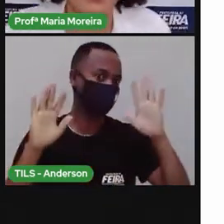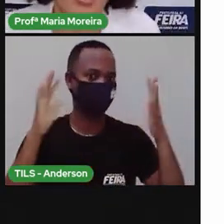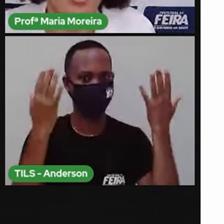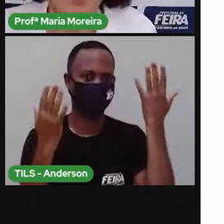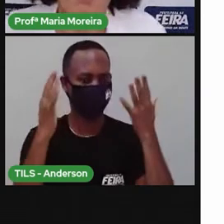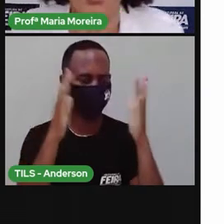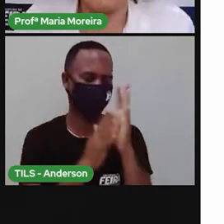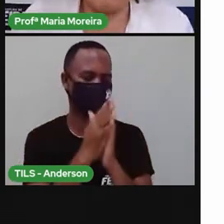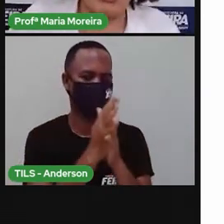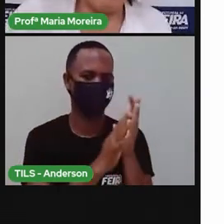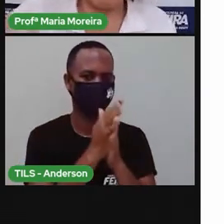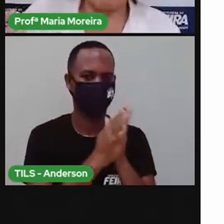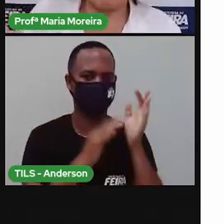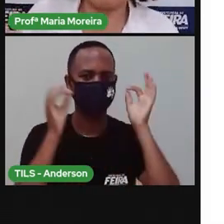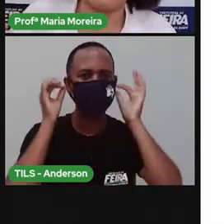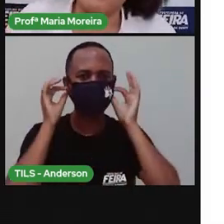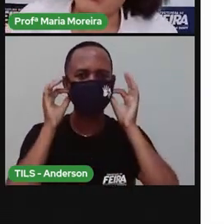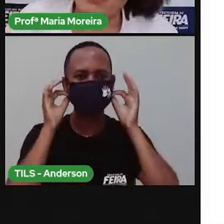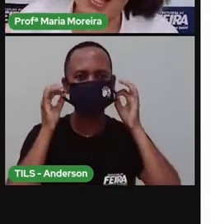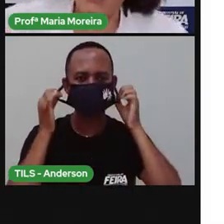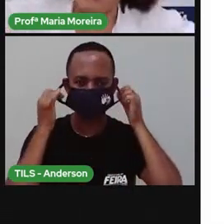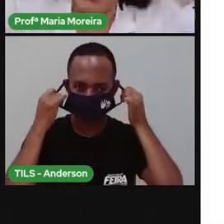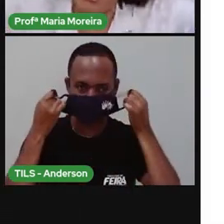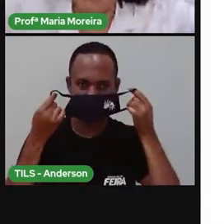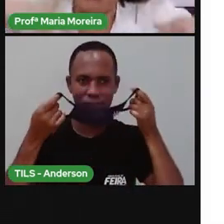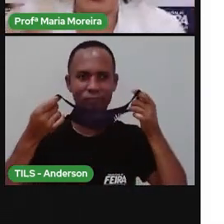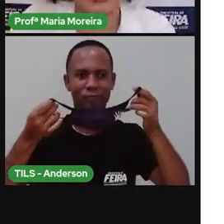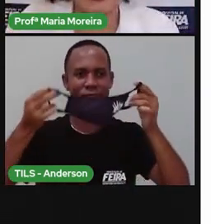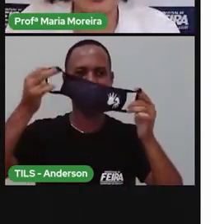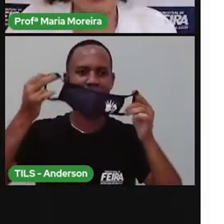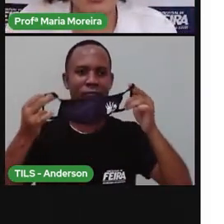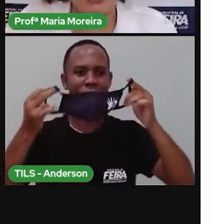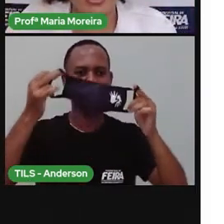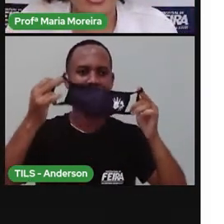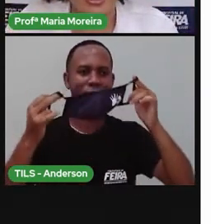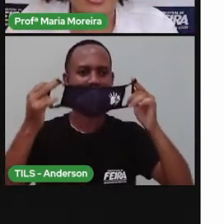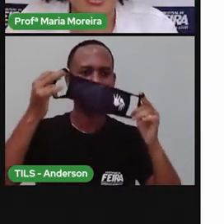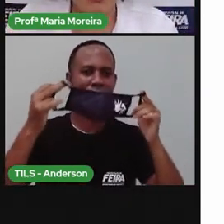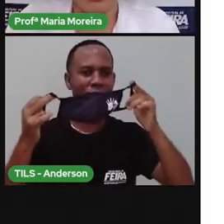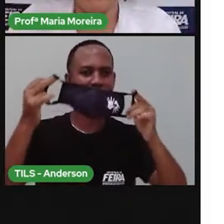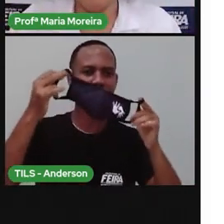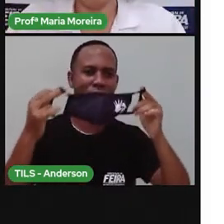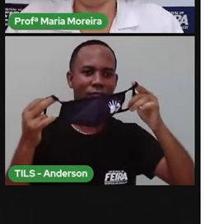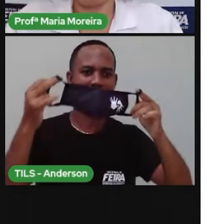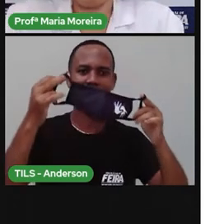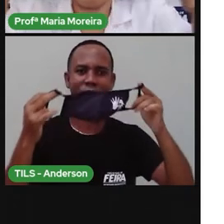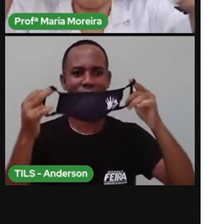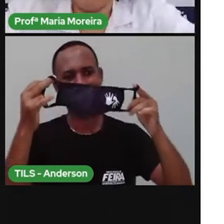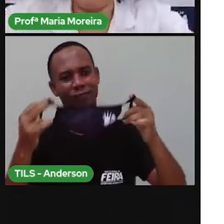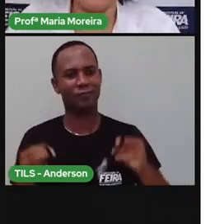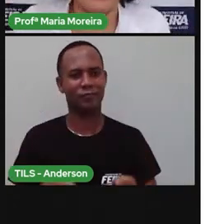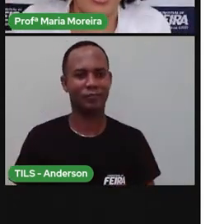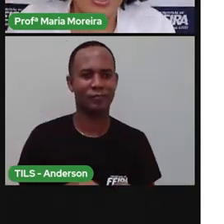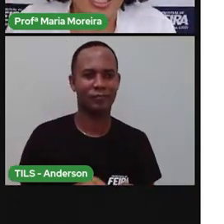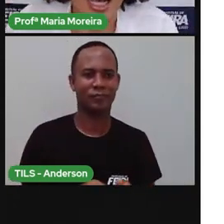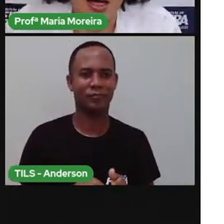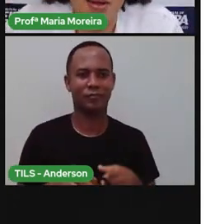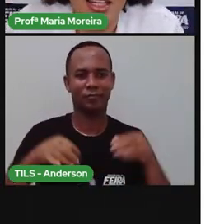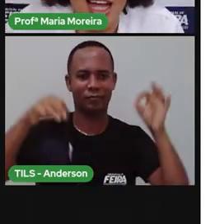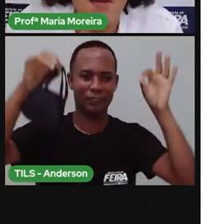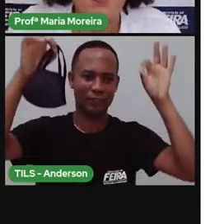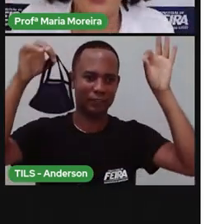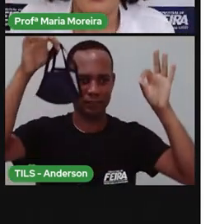está próximo. Estamos longe, mas estamos perto aqui um do outro. Por isso que às vezes eu não sei pra que lado é Anderson tá. Porque eu dependo aqui da